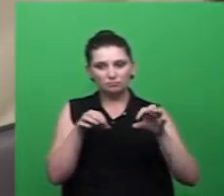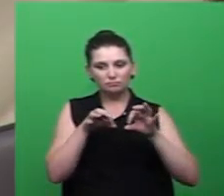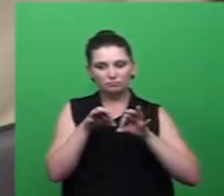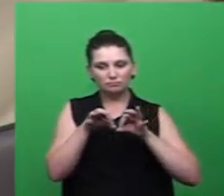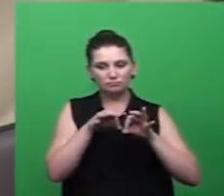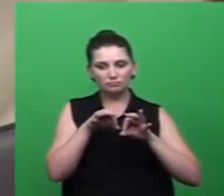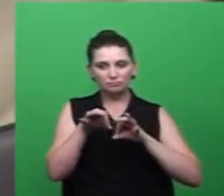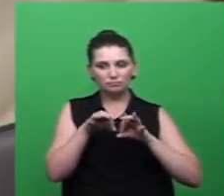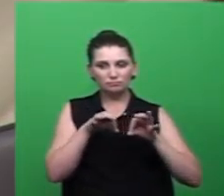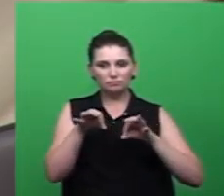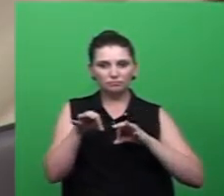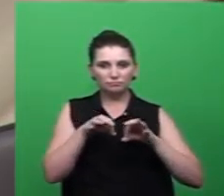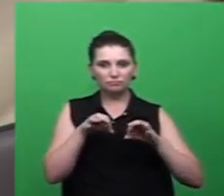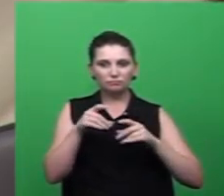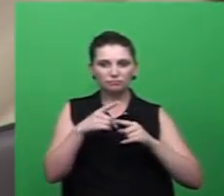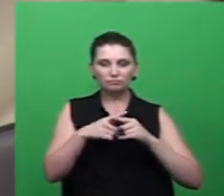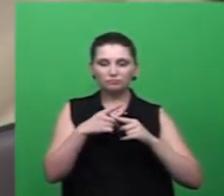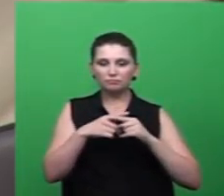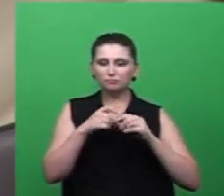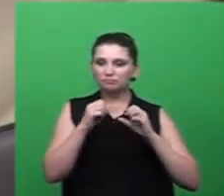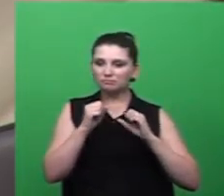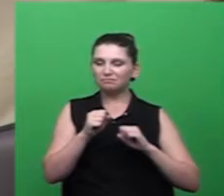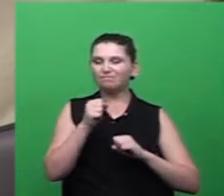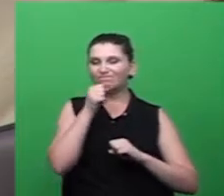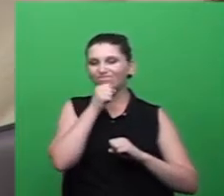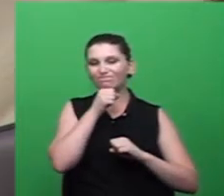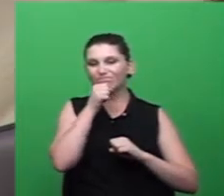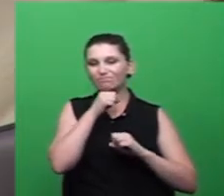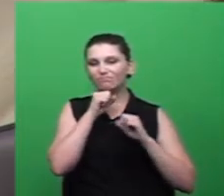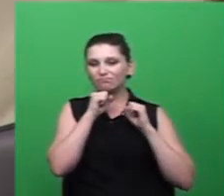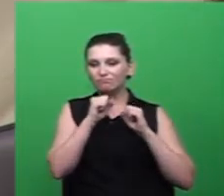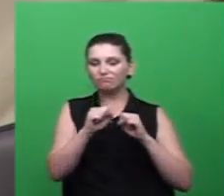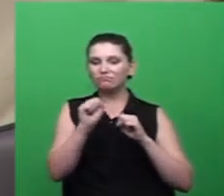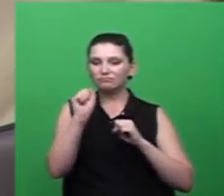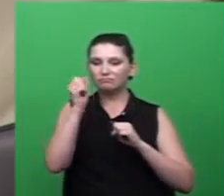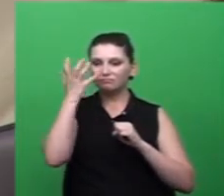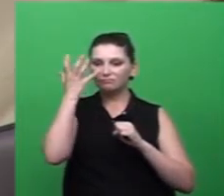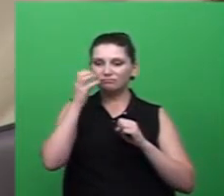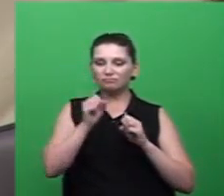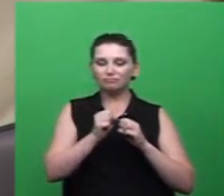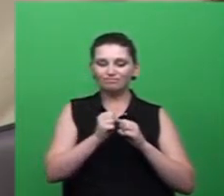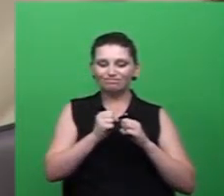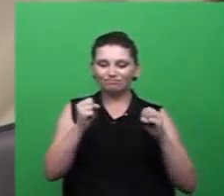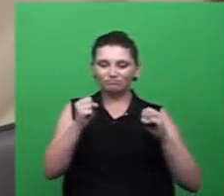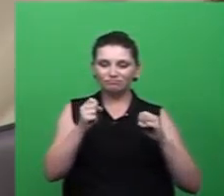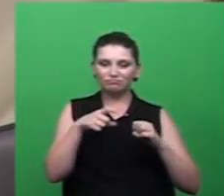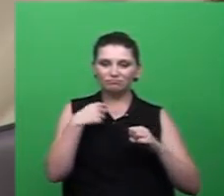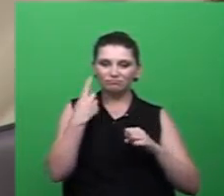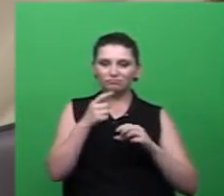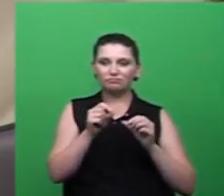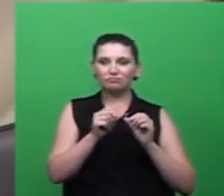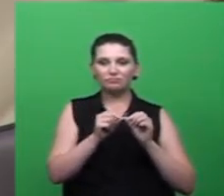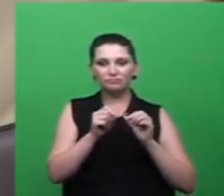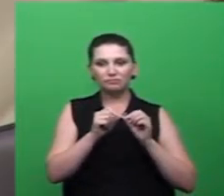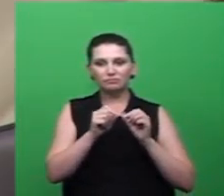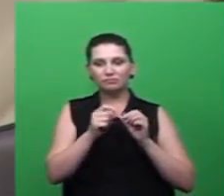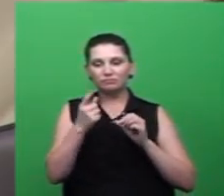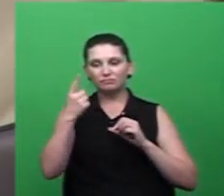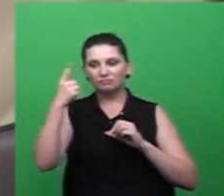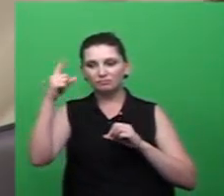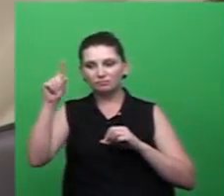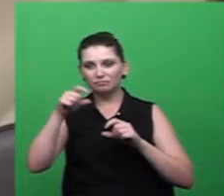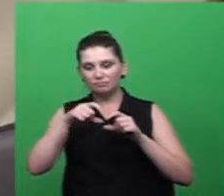antiga ela passa no loteamento ainda particular nós tiramos ela da parte desse terreno e fazemos o desvio dela pela